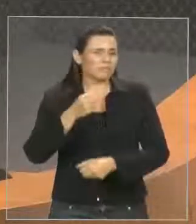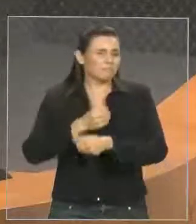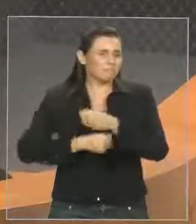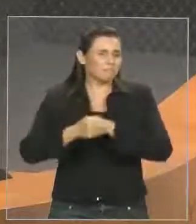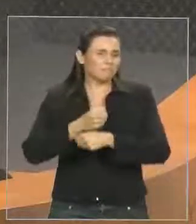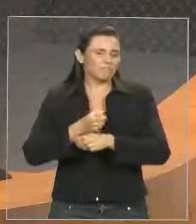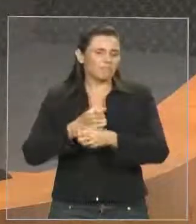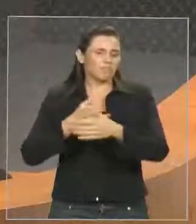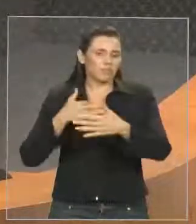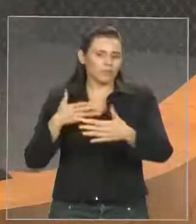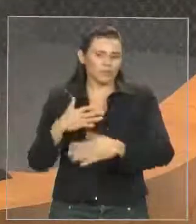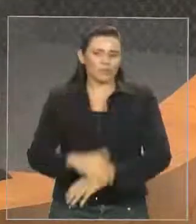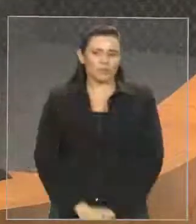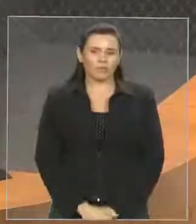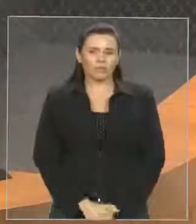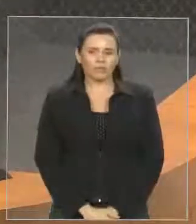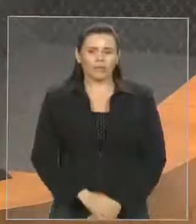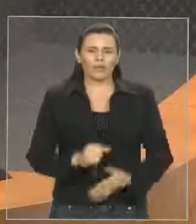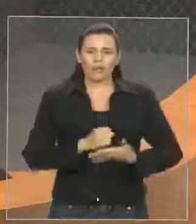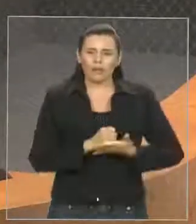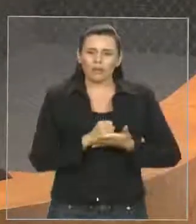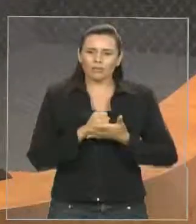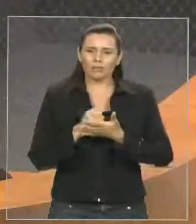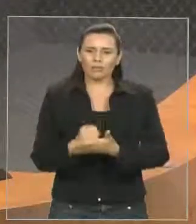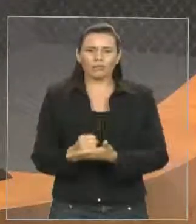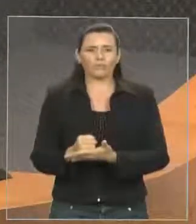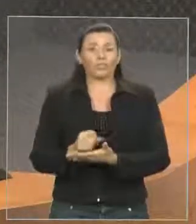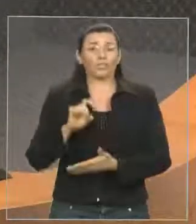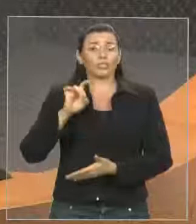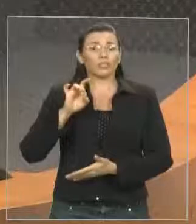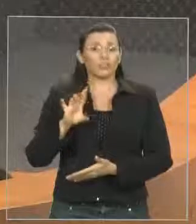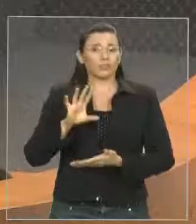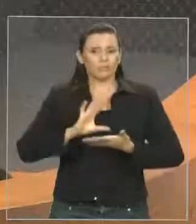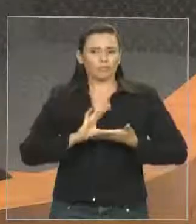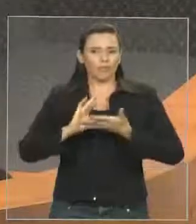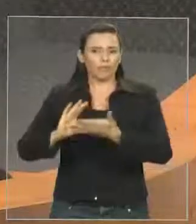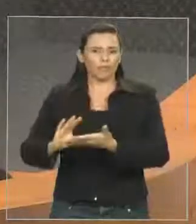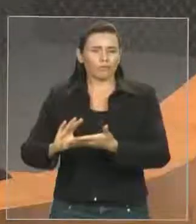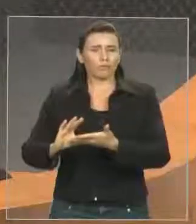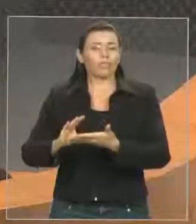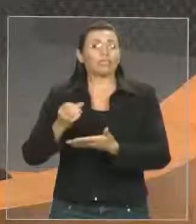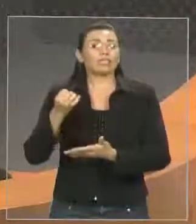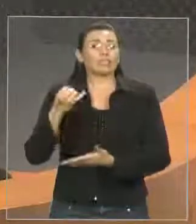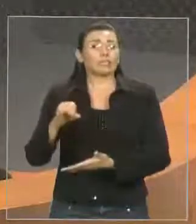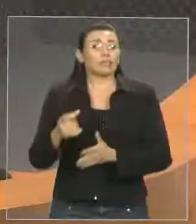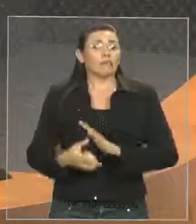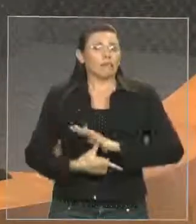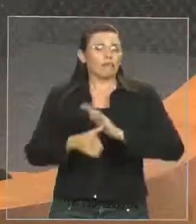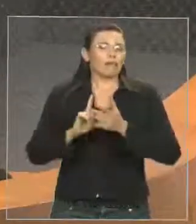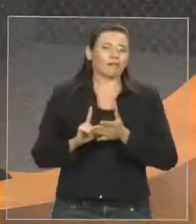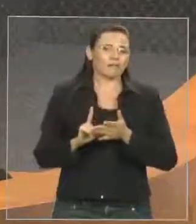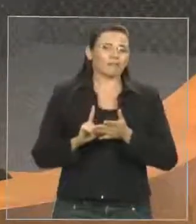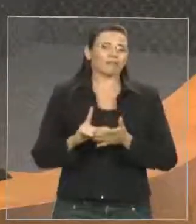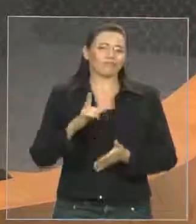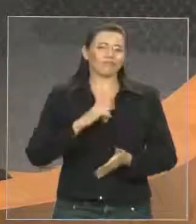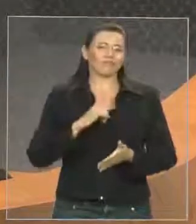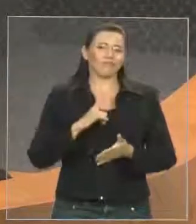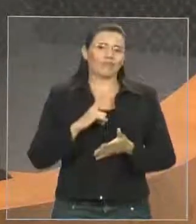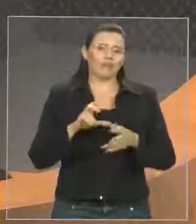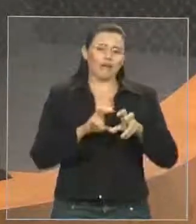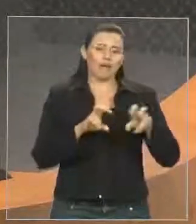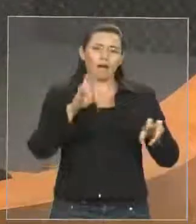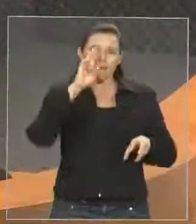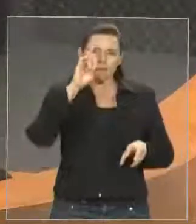ajuda será estabelecida no nosso reino sem o consentimento do Conselho Comum. Já era o próprio parlamento,